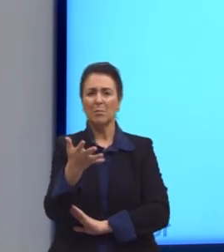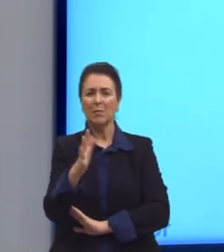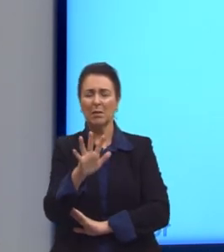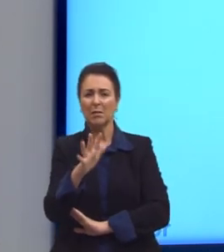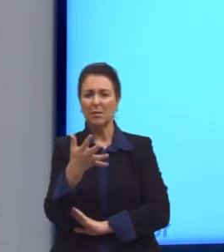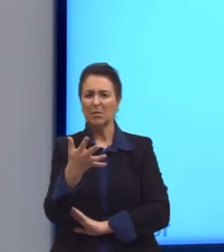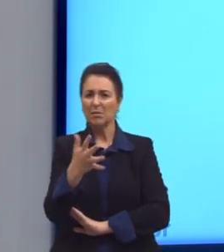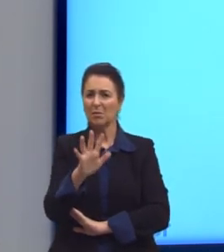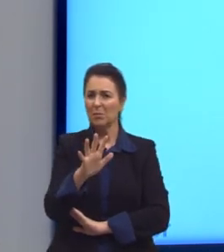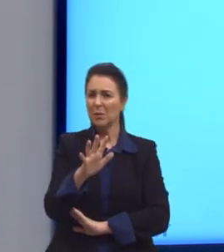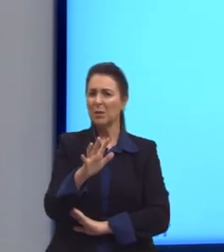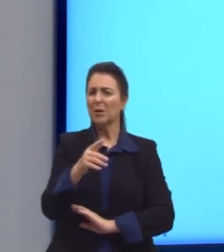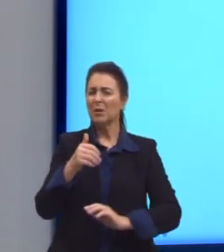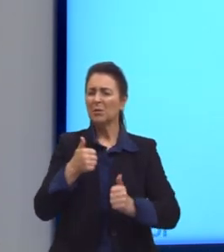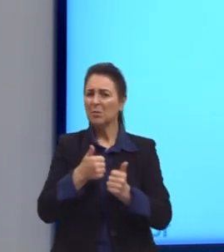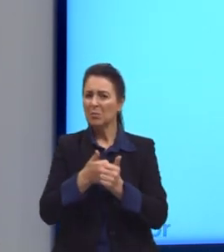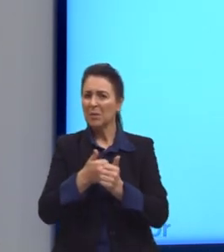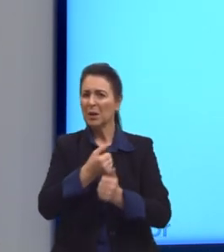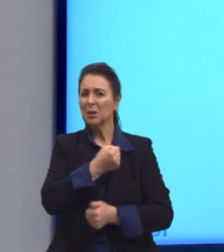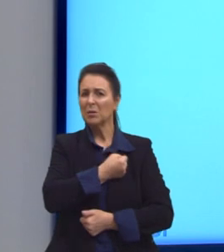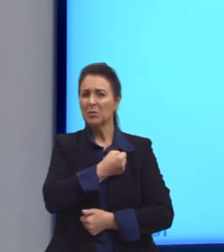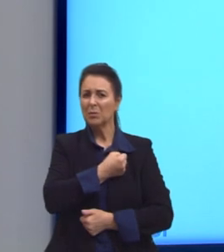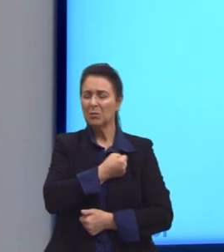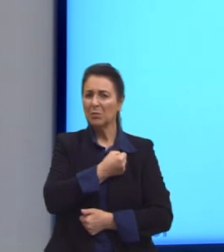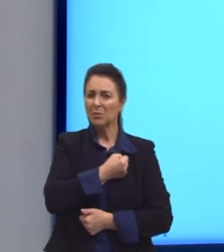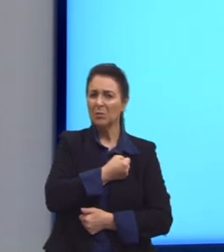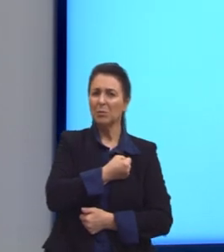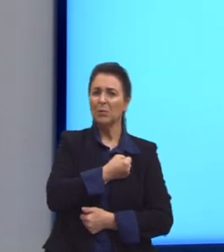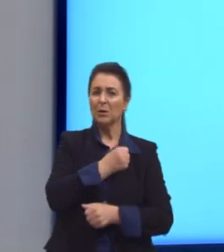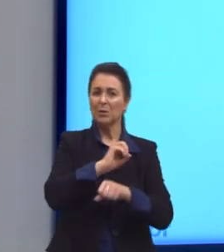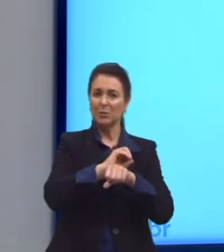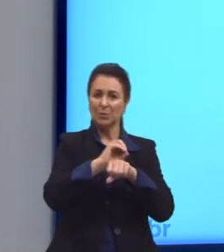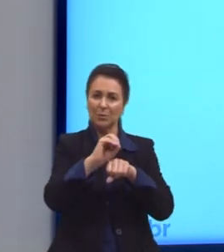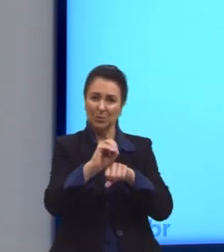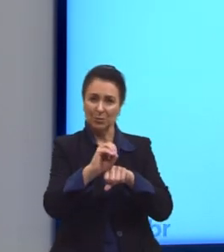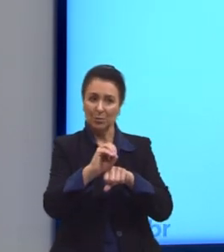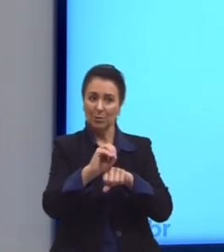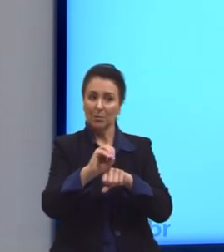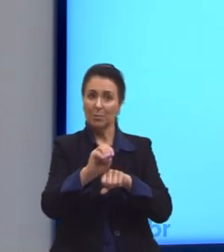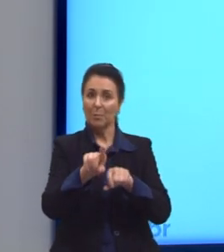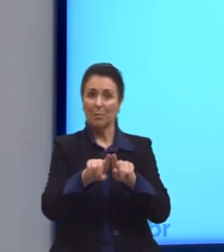muito próximo do número de ouro, mas nunca exatamente no valor.